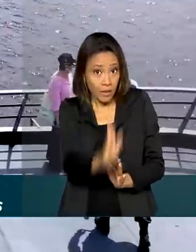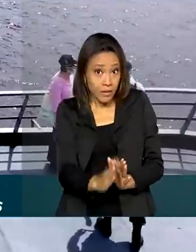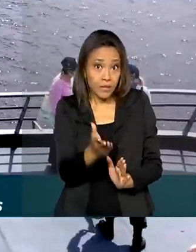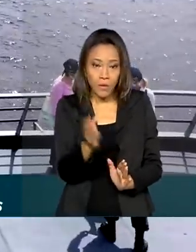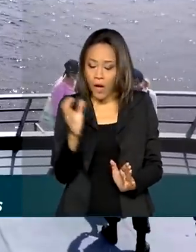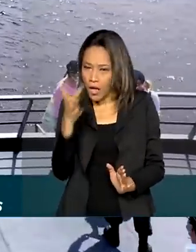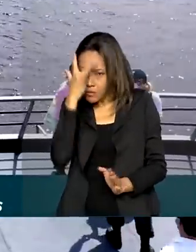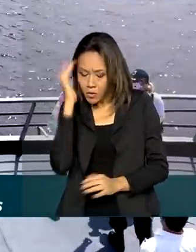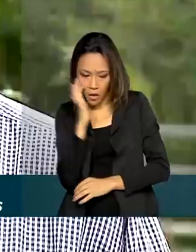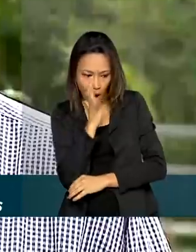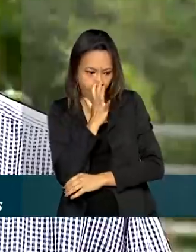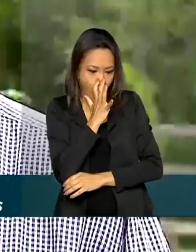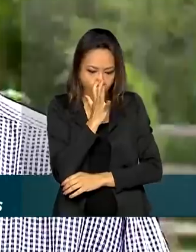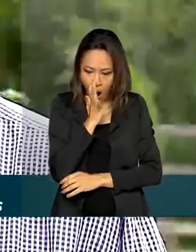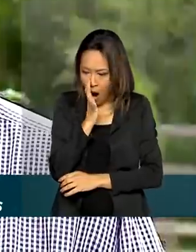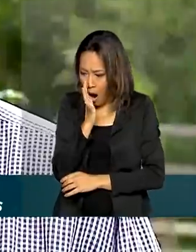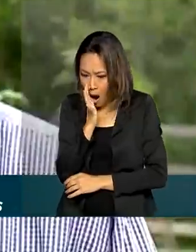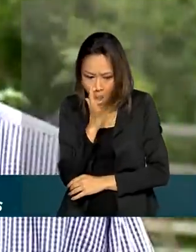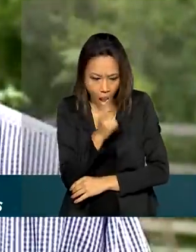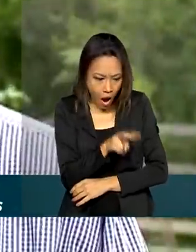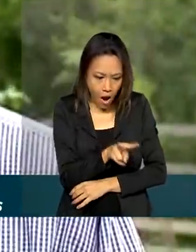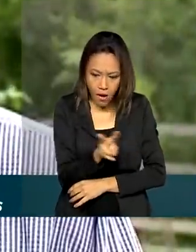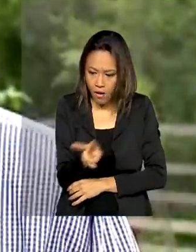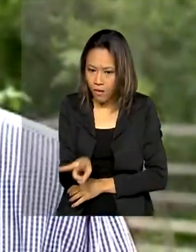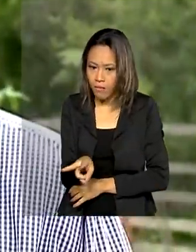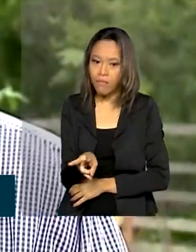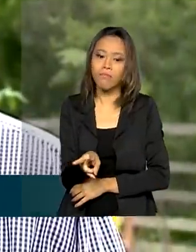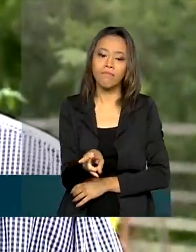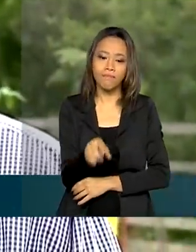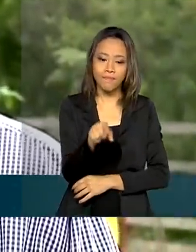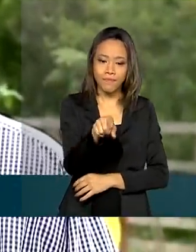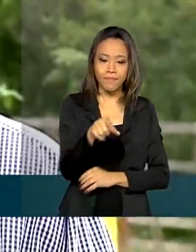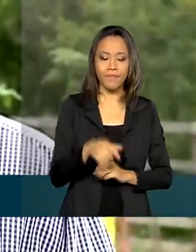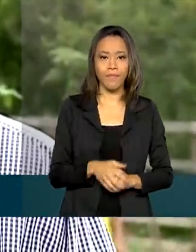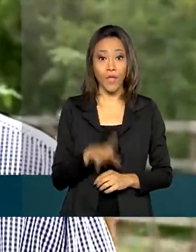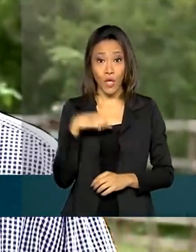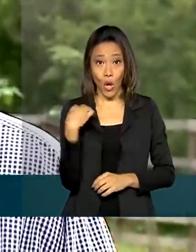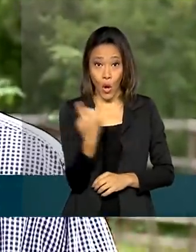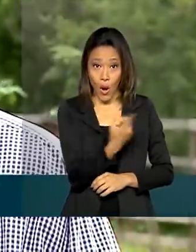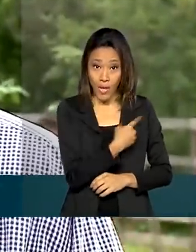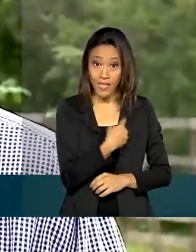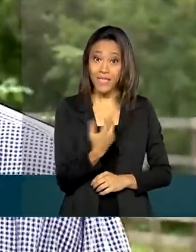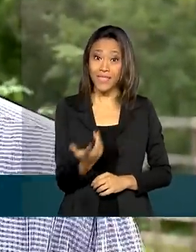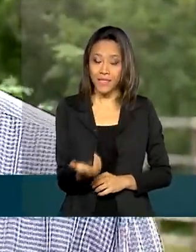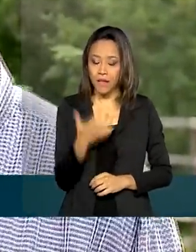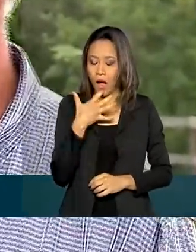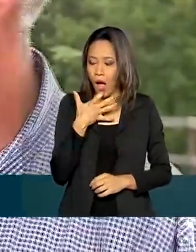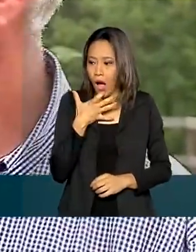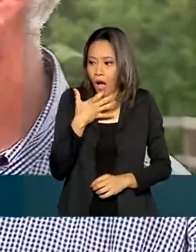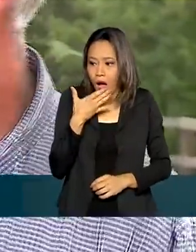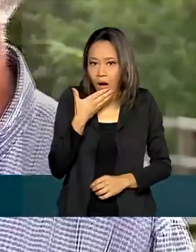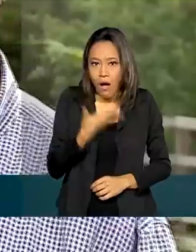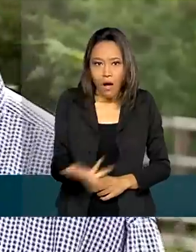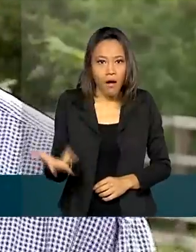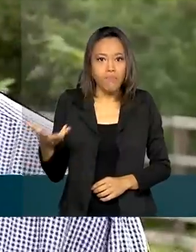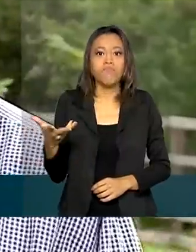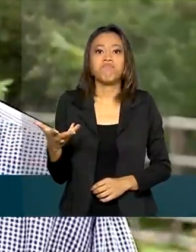impressionou os visitantes. Experiência extraordinária. verdade é que estamos muito diretamente impressionados pelo